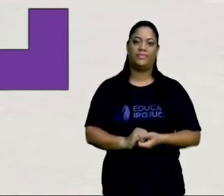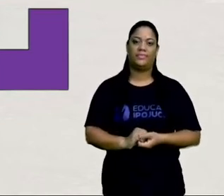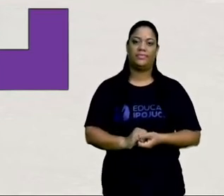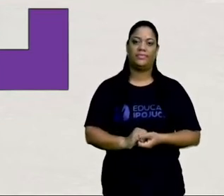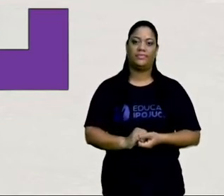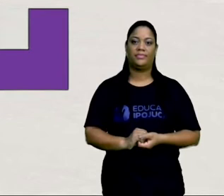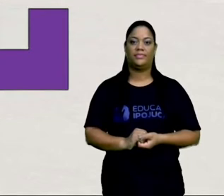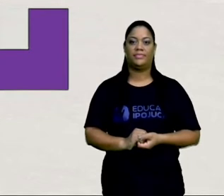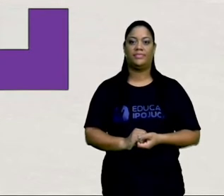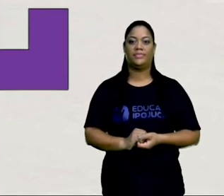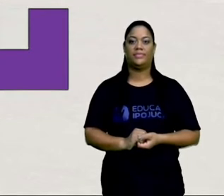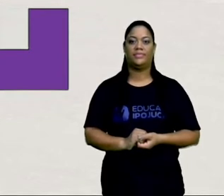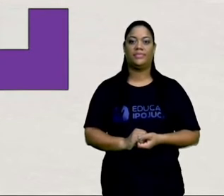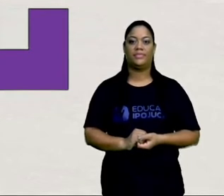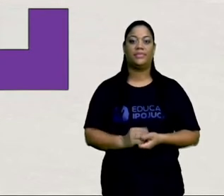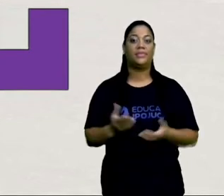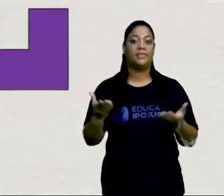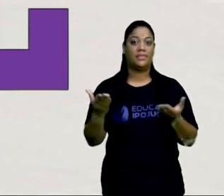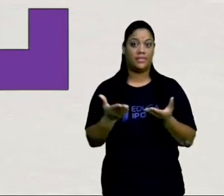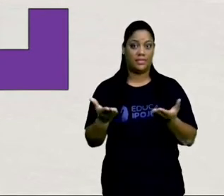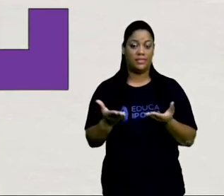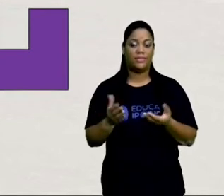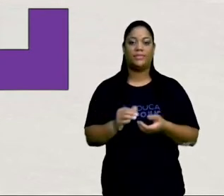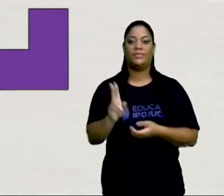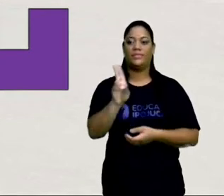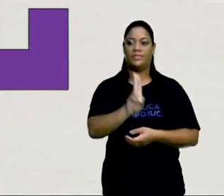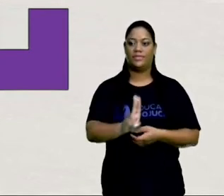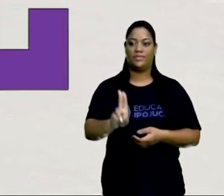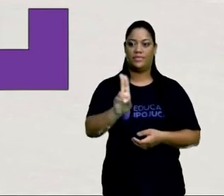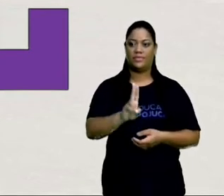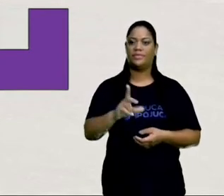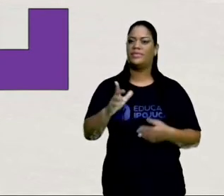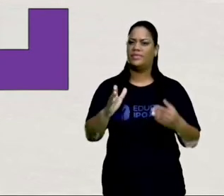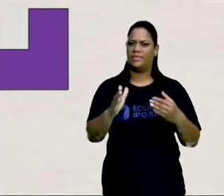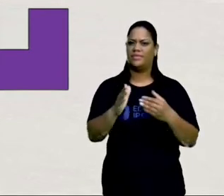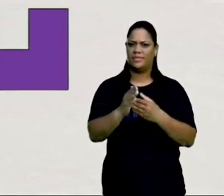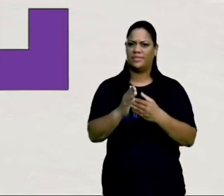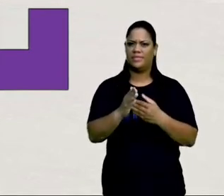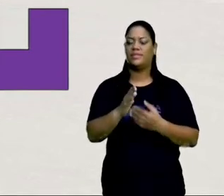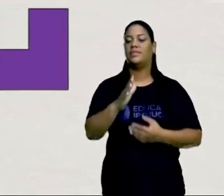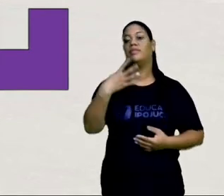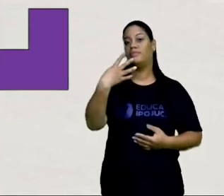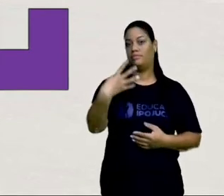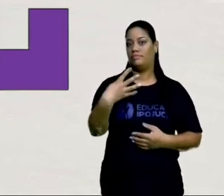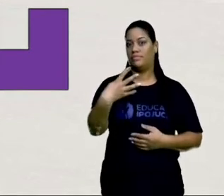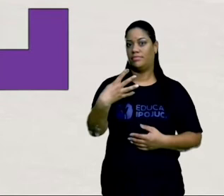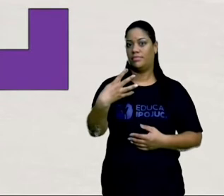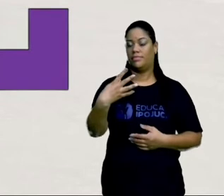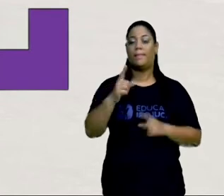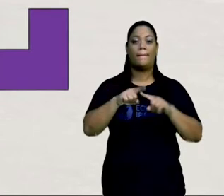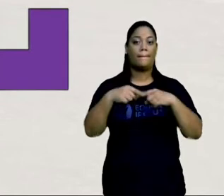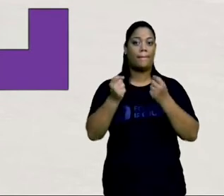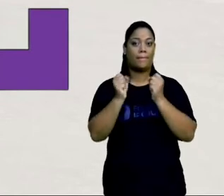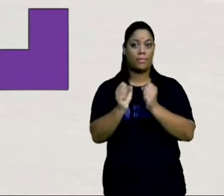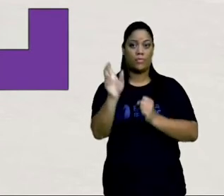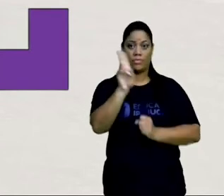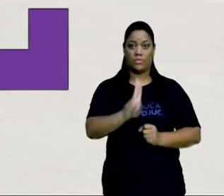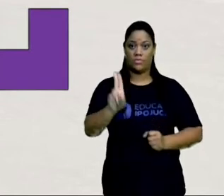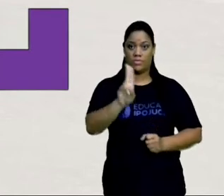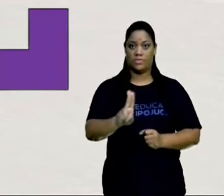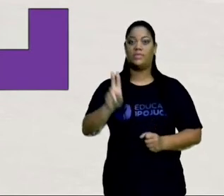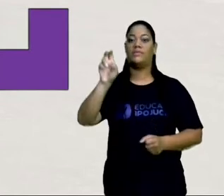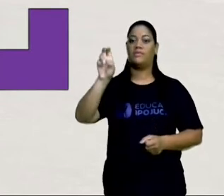Nesse nosso momento, a gente vai utilizar até quatro. Poderíamos utilizar até cinco, que é o limite daqui de cima,